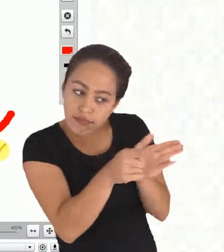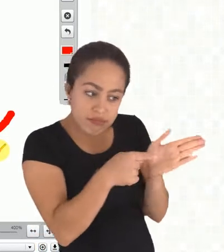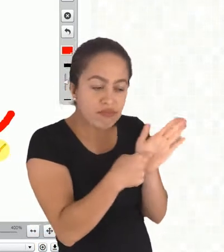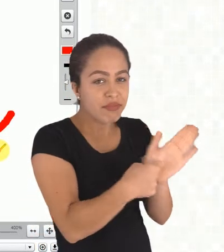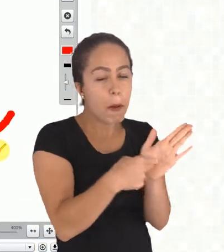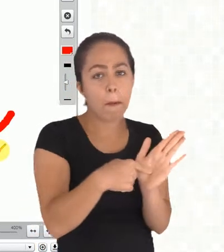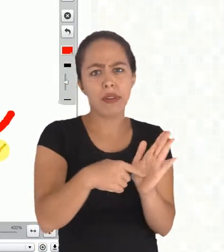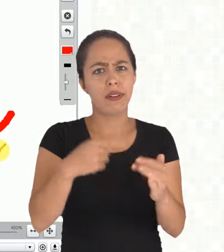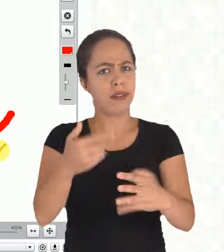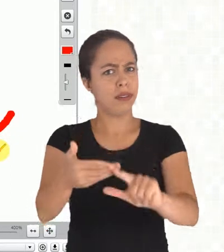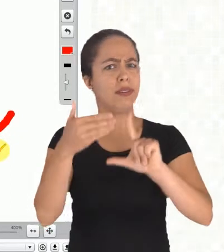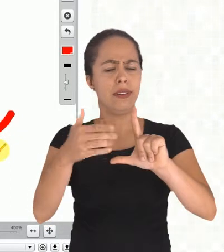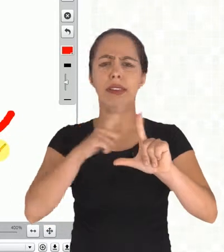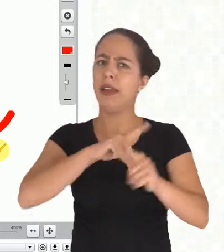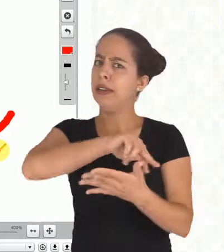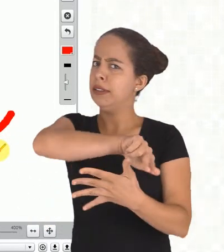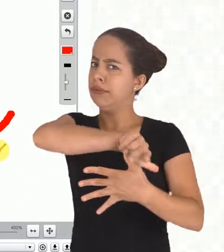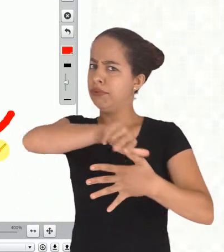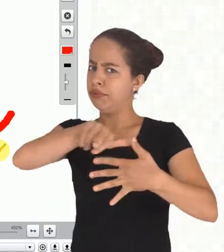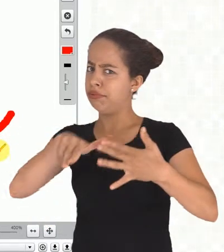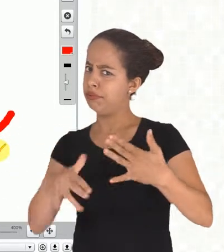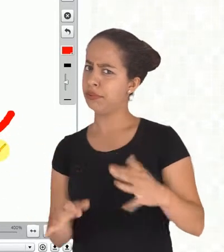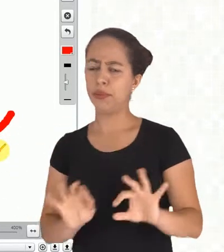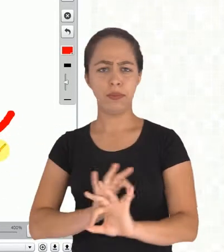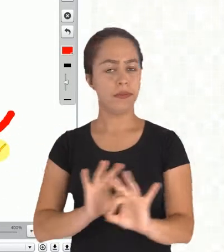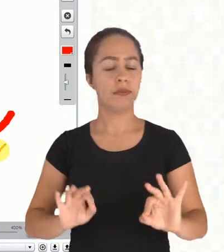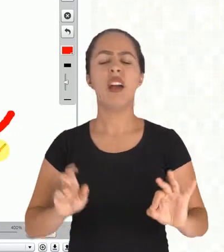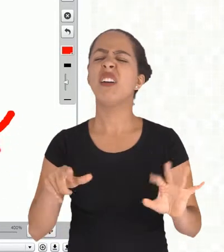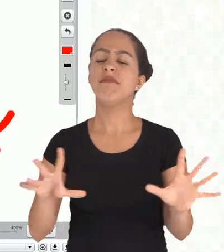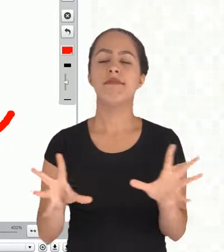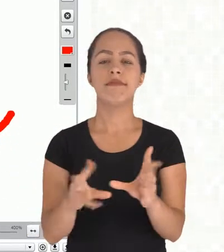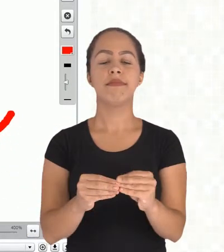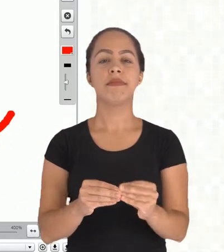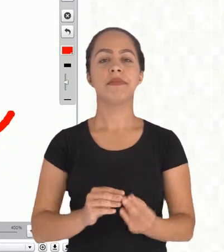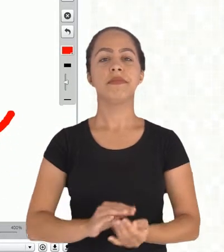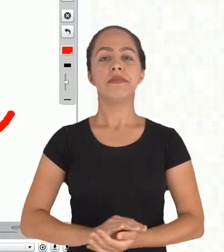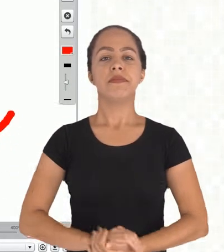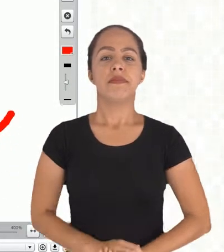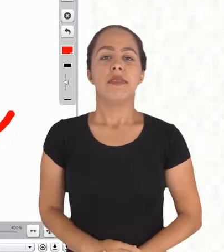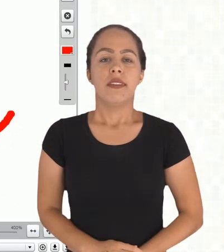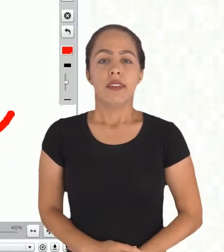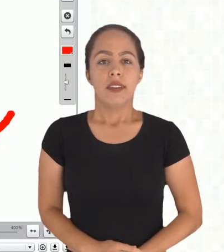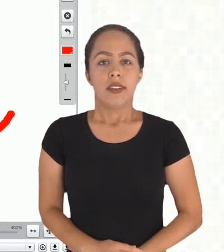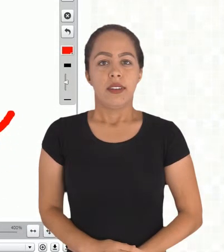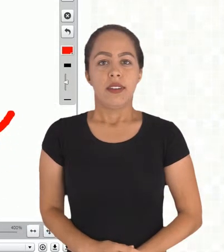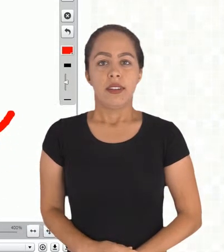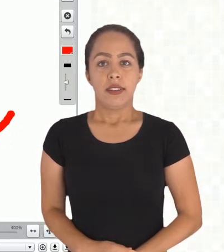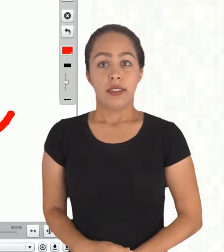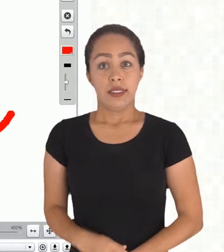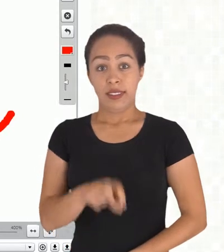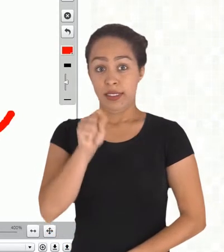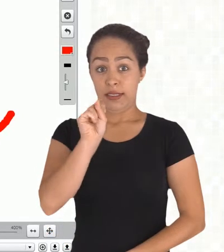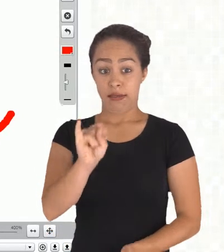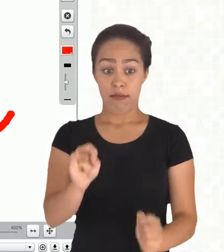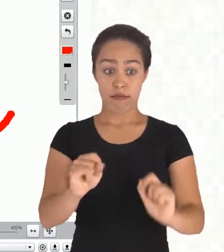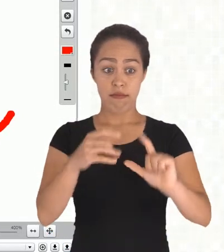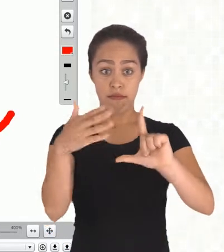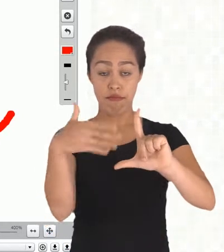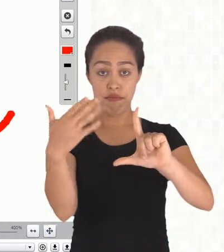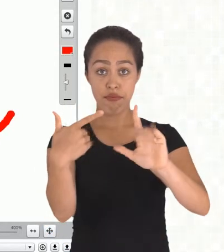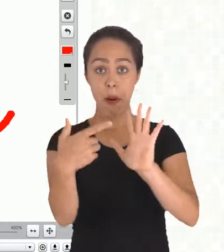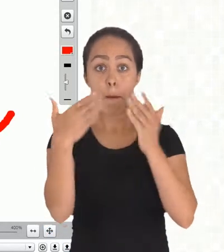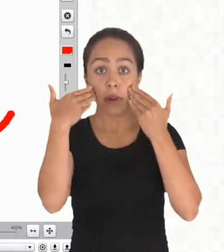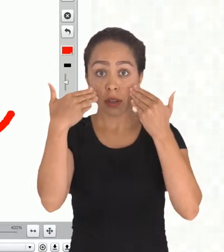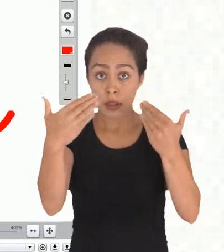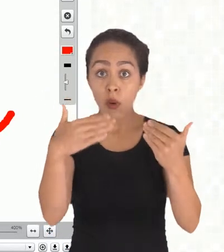a web conferência ela tem muitas aplicações tá certo? então é isso é uma vez